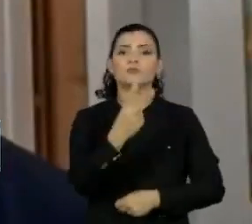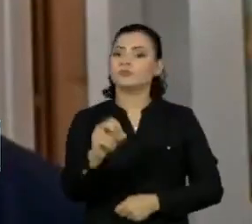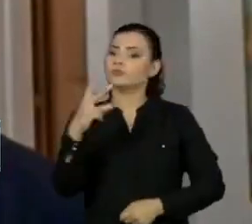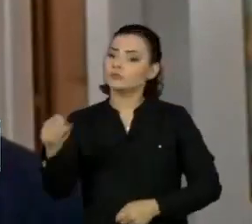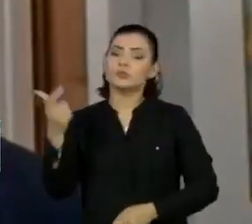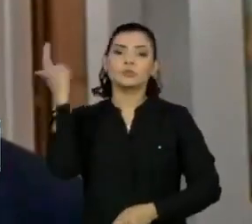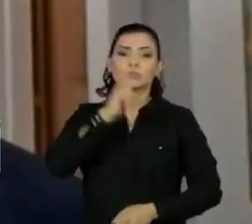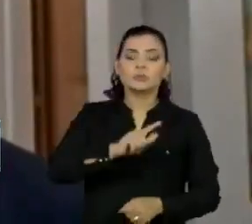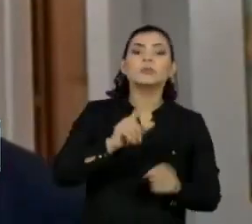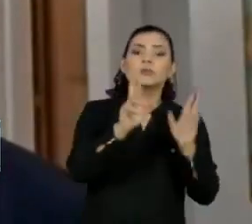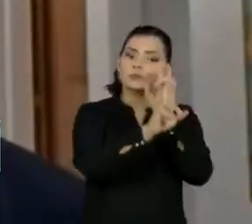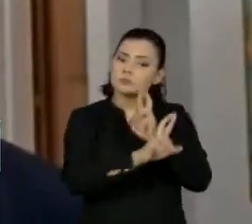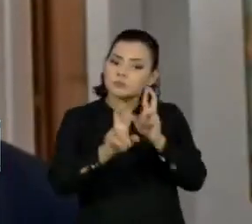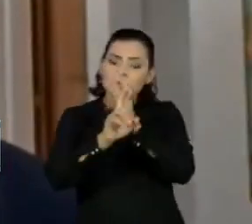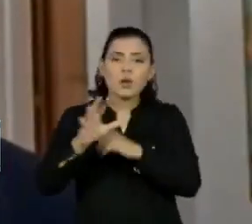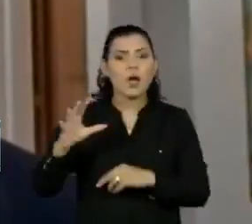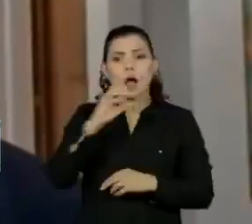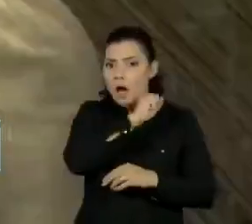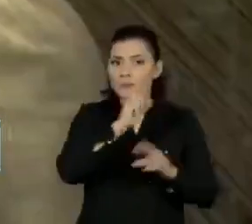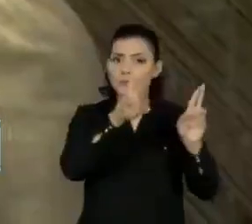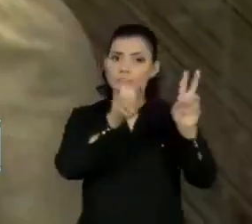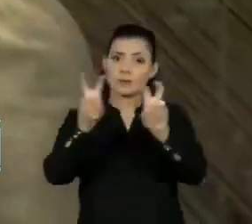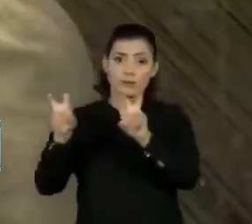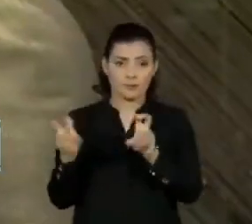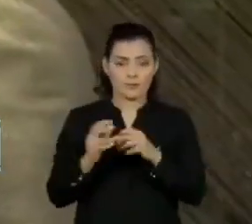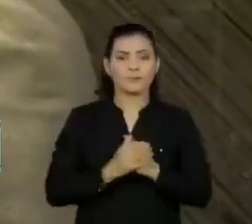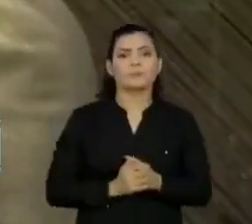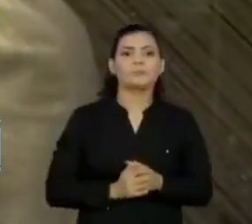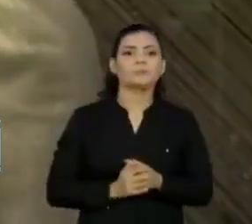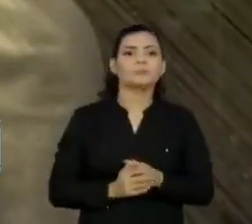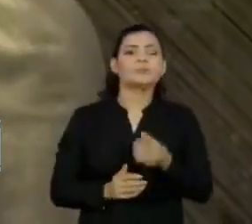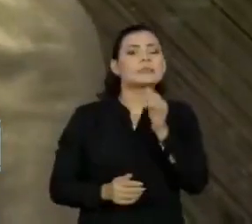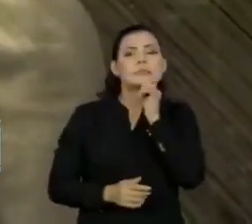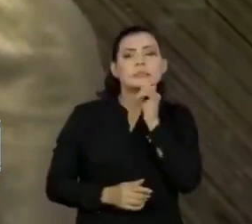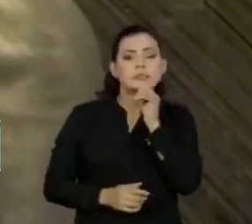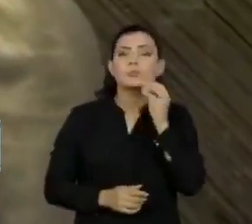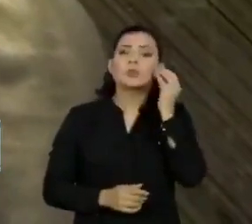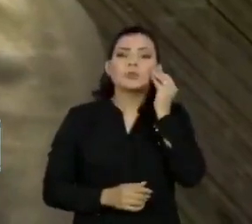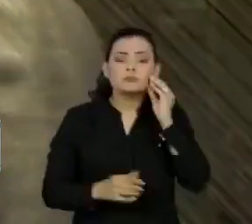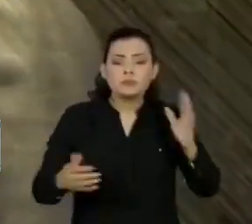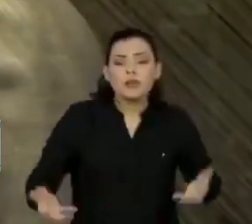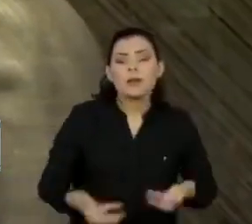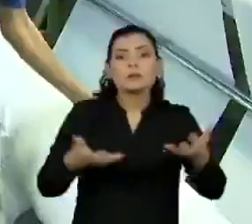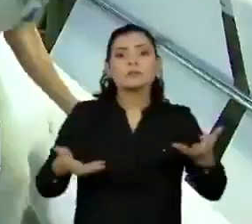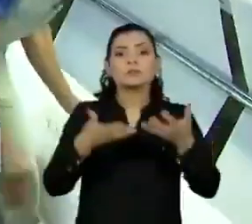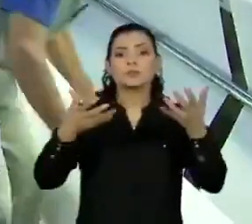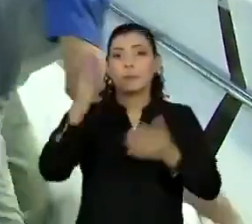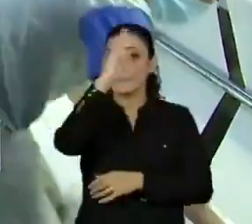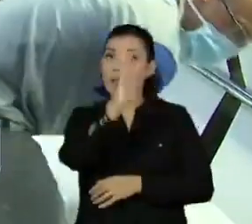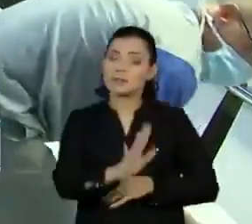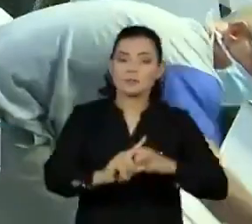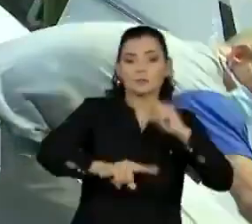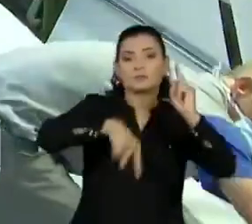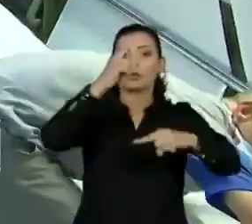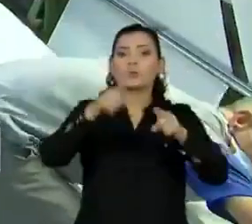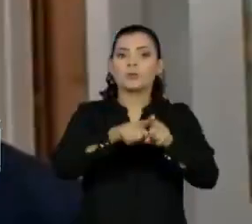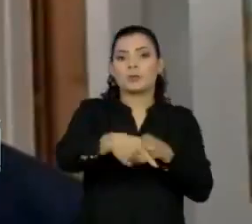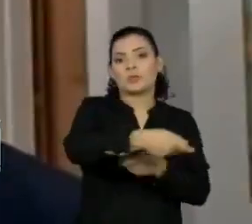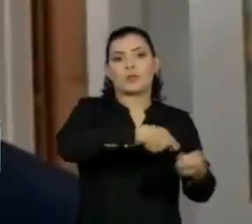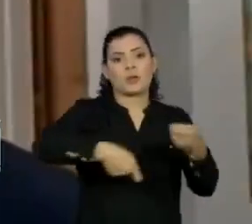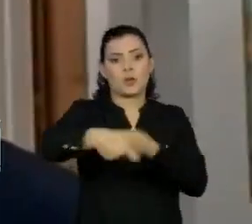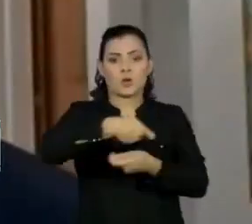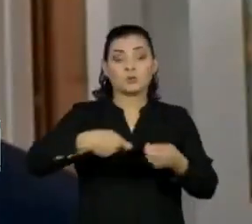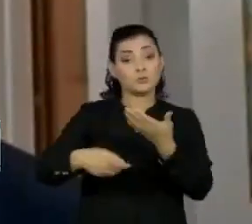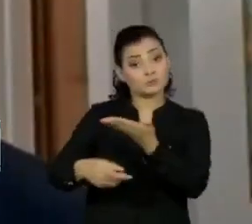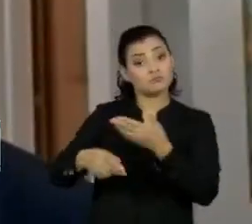sejam apreciadas com urgência algumas pautas, como aquelas que incentivem a modernização do Estado brasileiro e o ambiente de negócios.